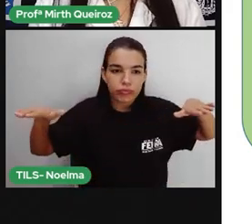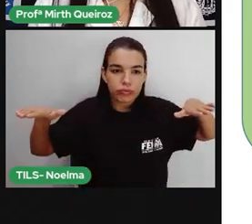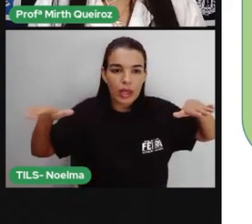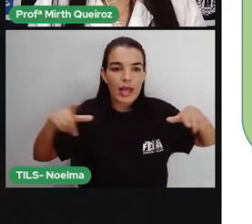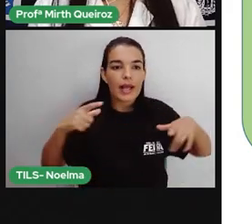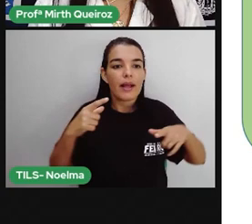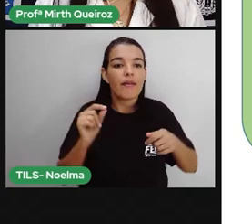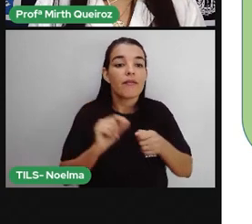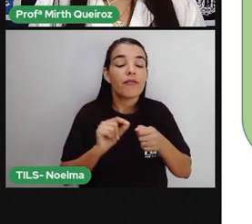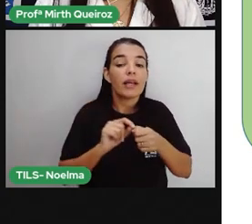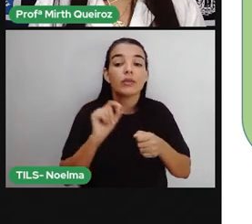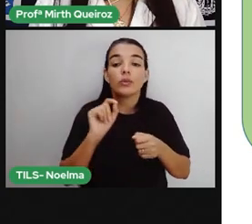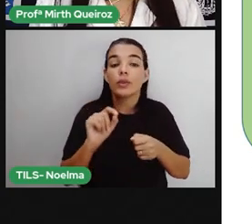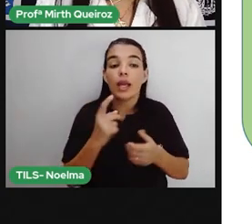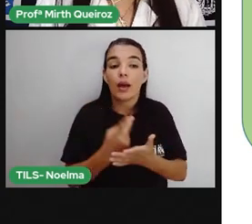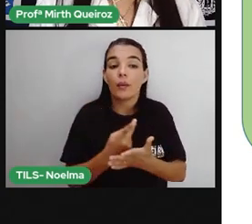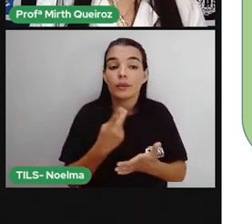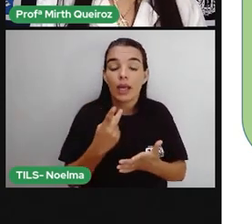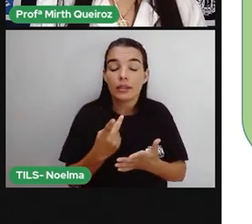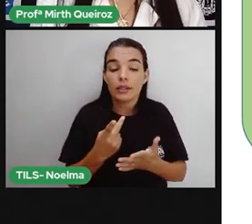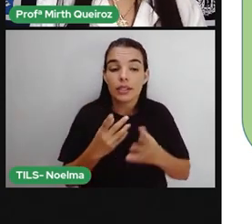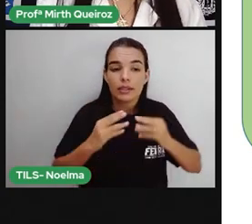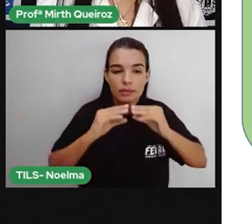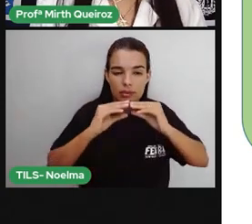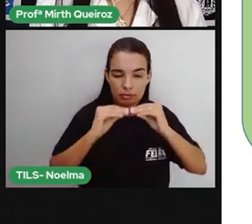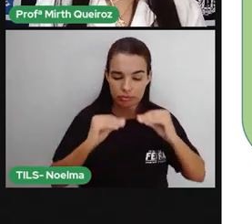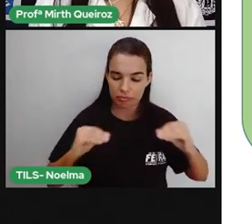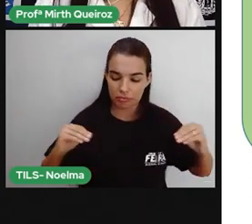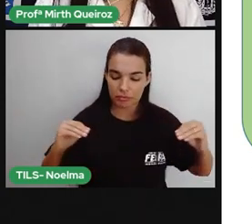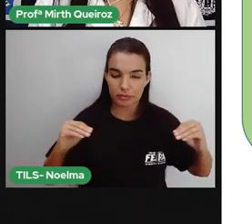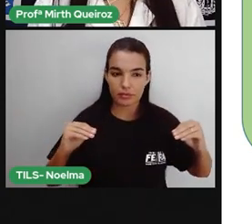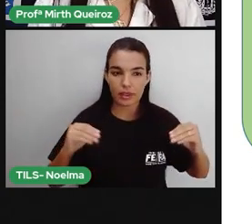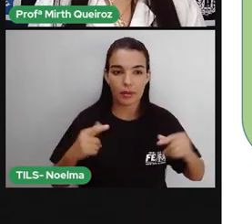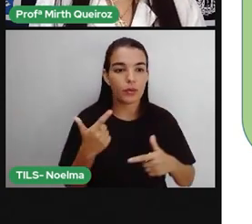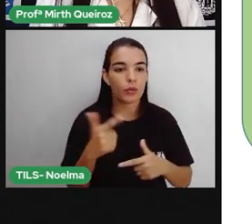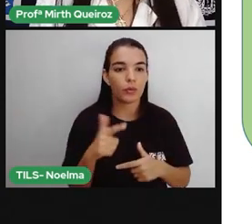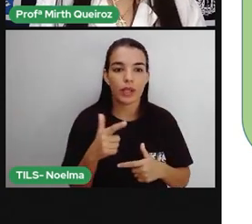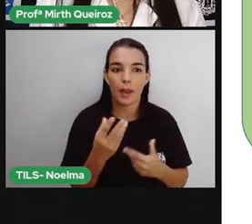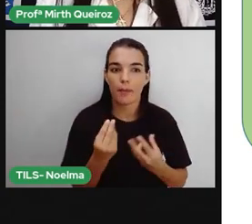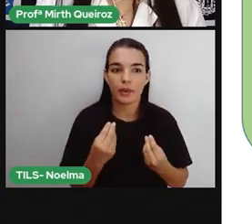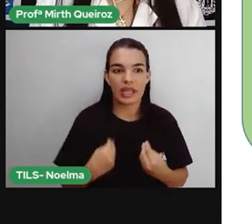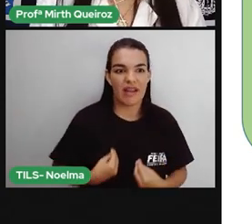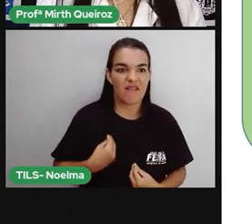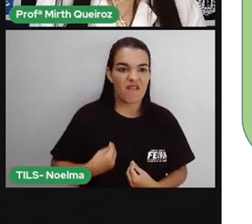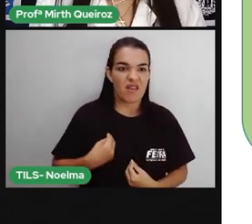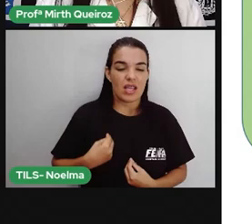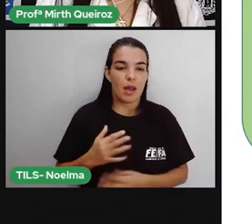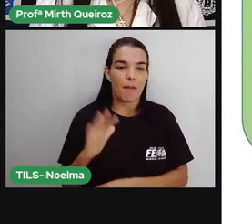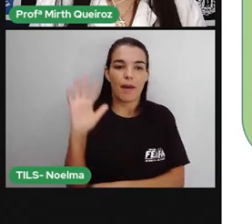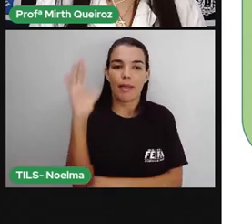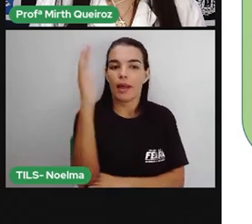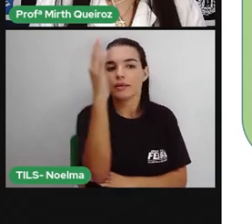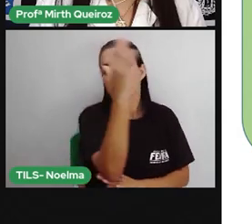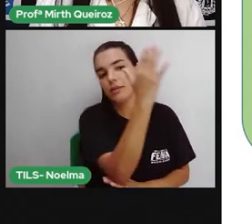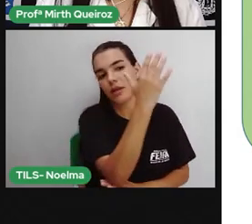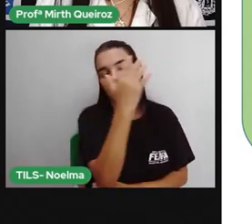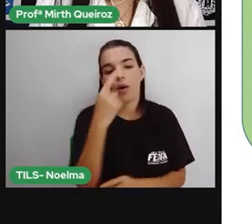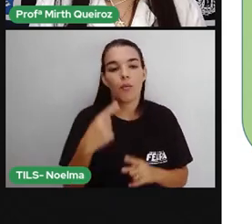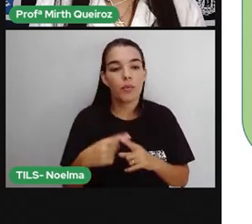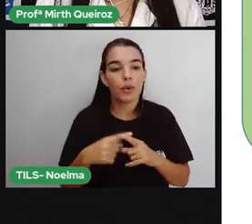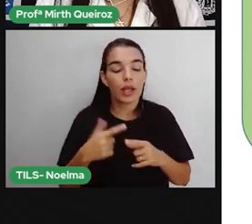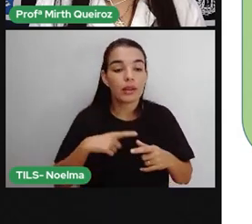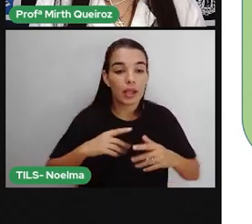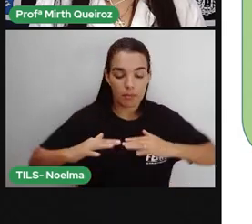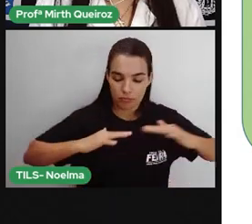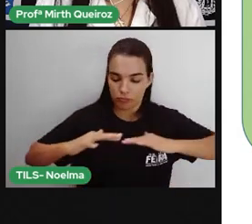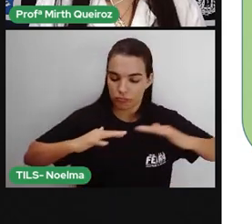forma mais lenta. Foi o que ela disse para vocês. Por isso, é um solo pouco perto. Esse solo, ele é oriundo de processos erosivos da